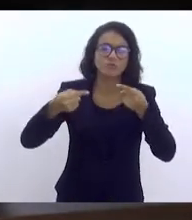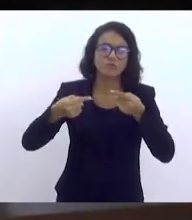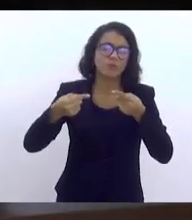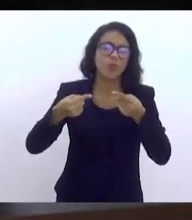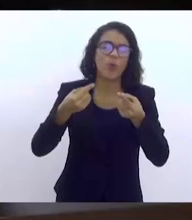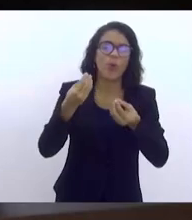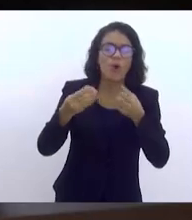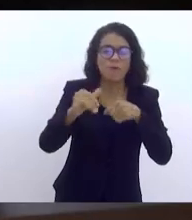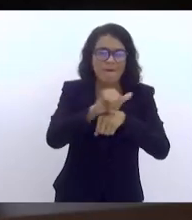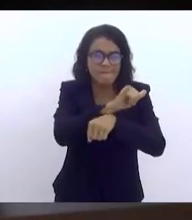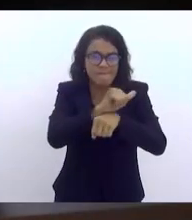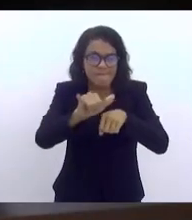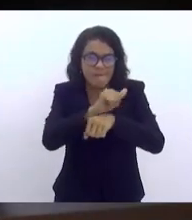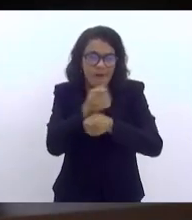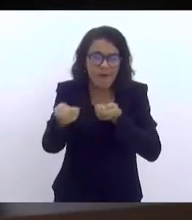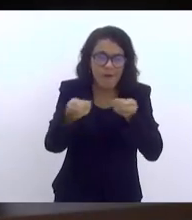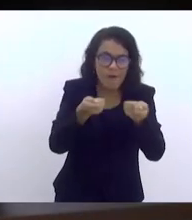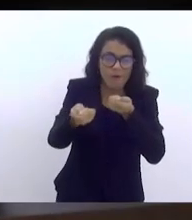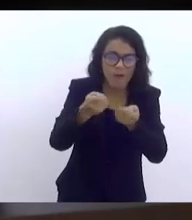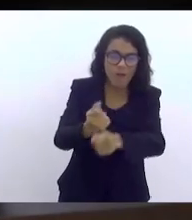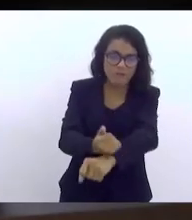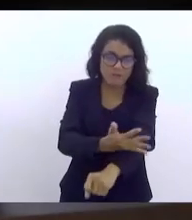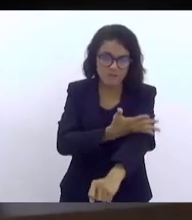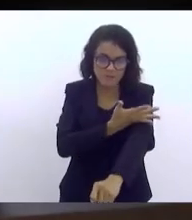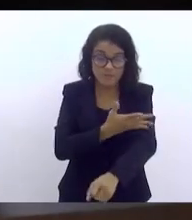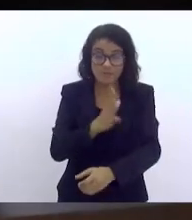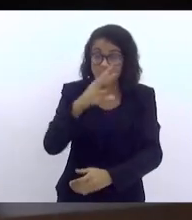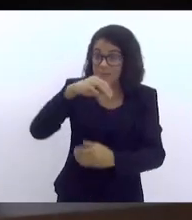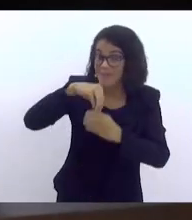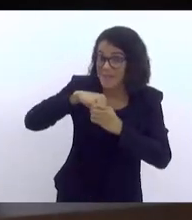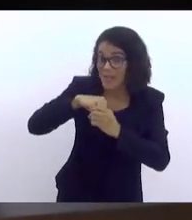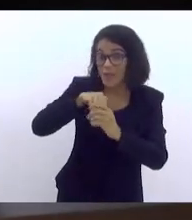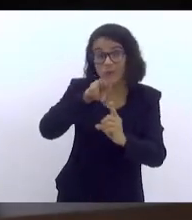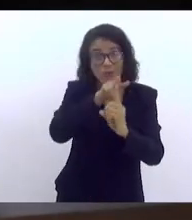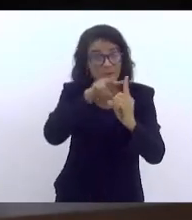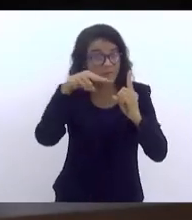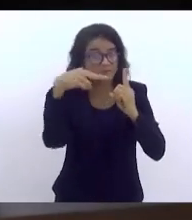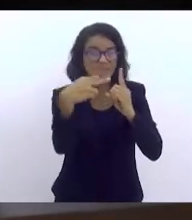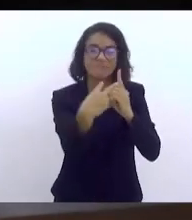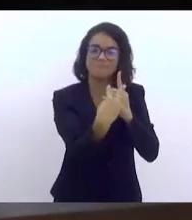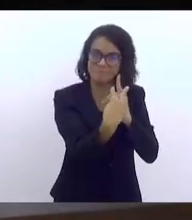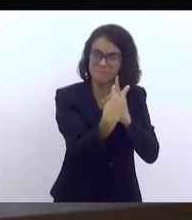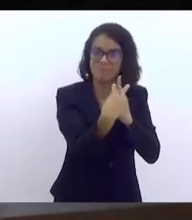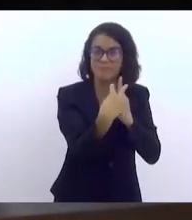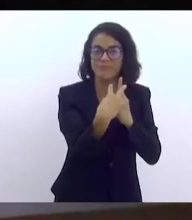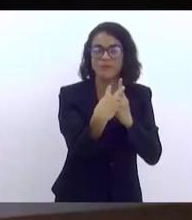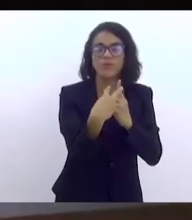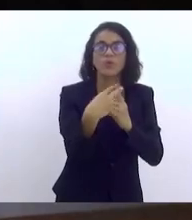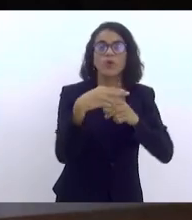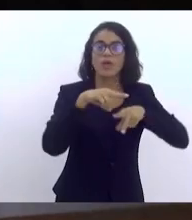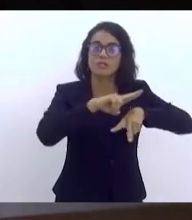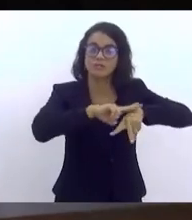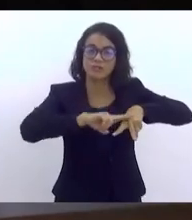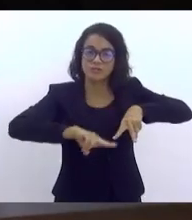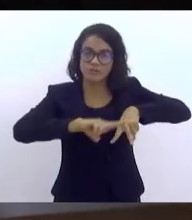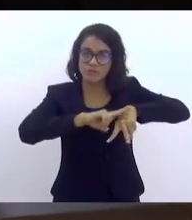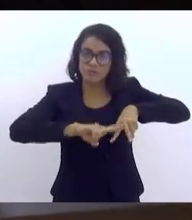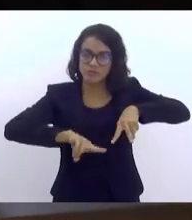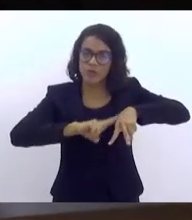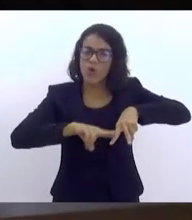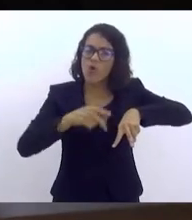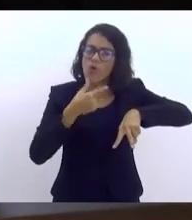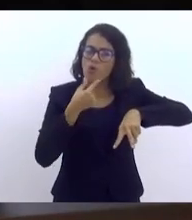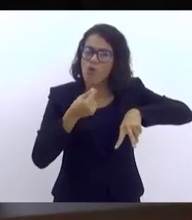manejo das emoções, especialmente dentro de uma perspectiva de gênero. Como é os